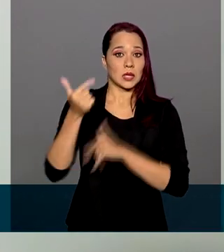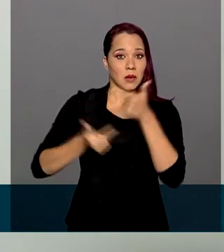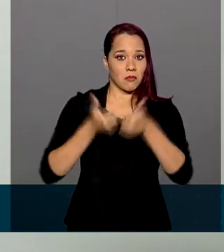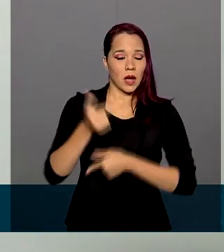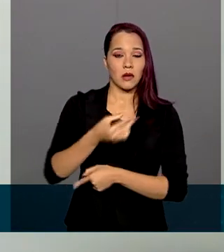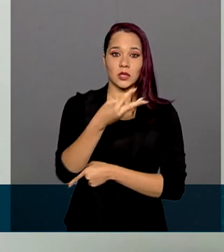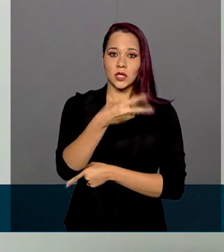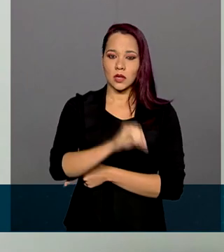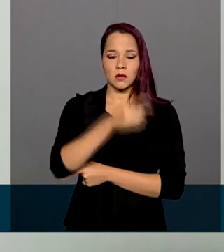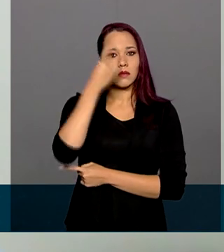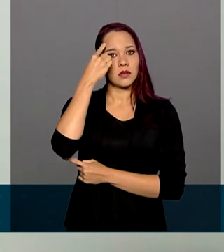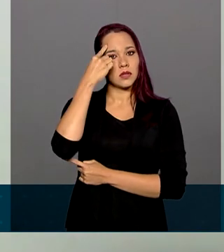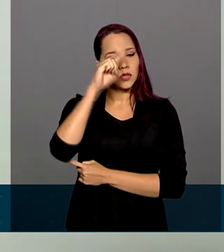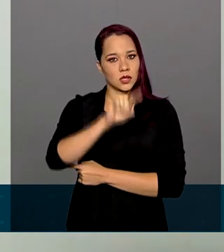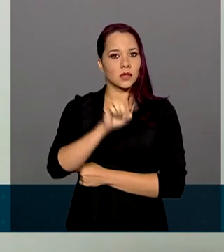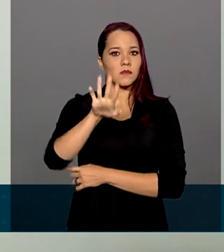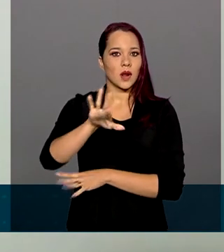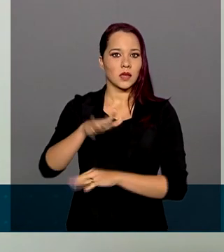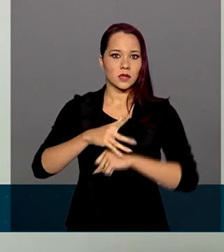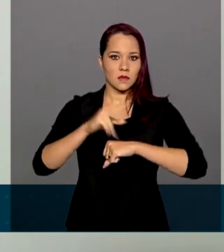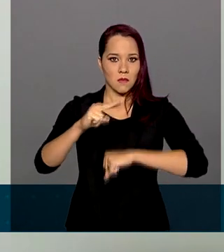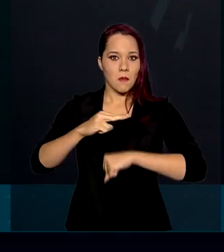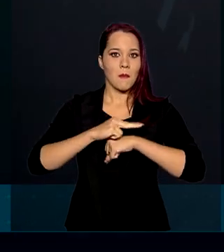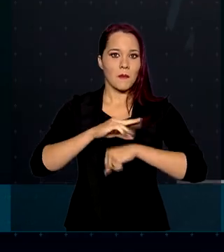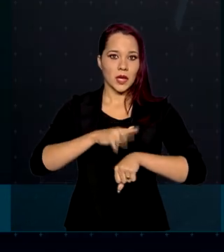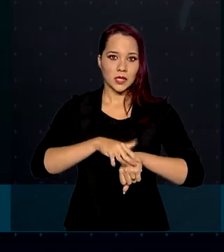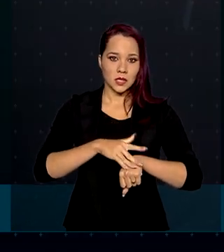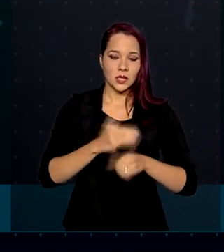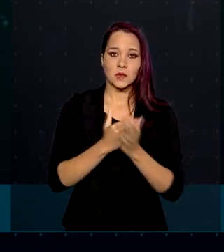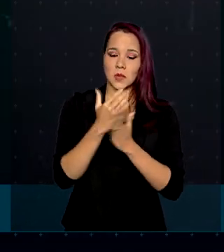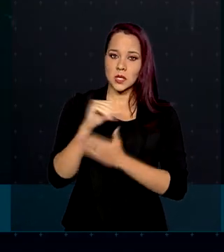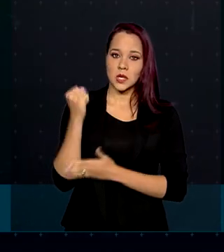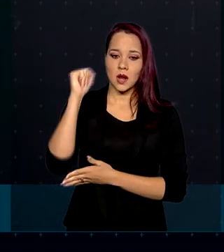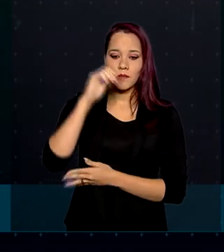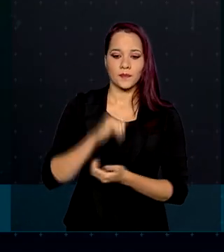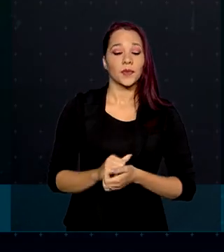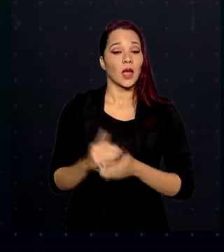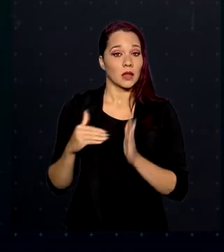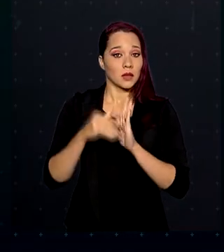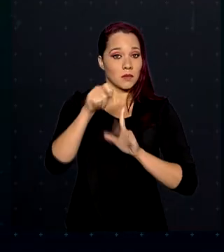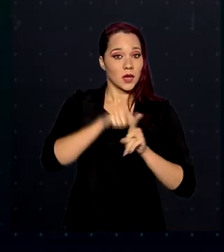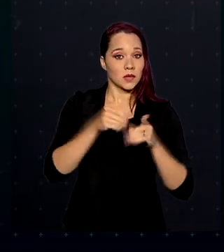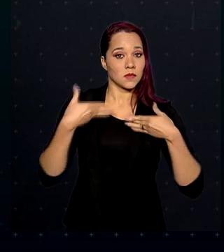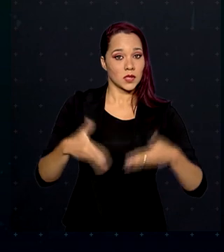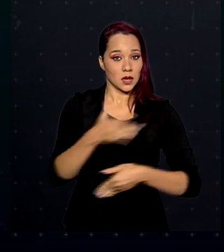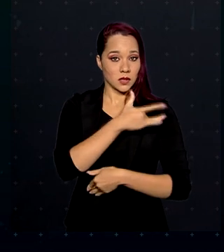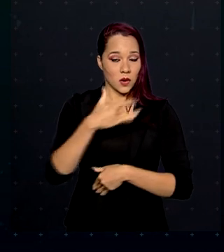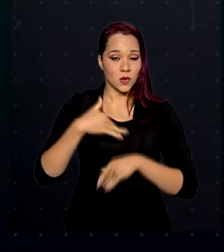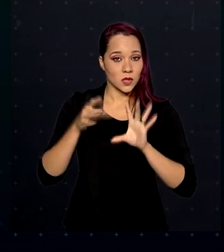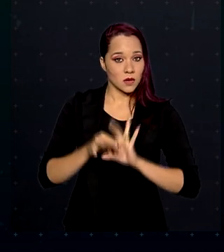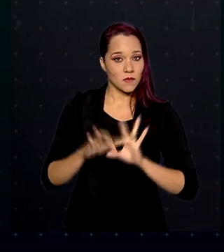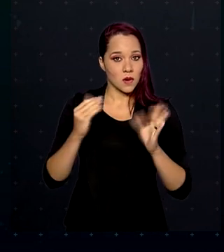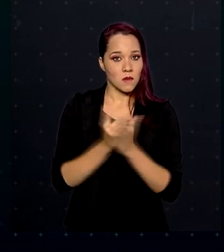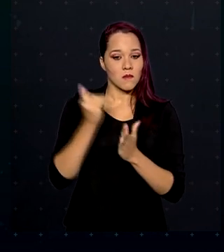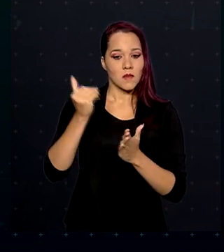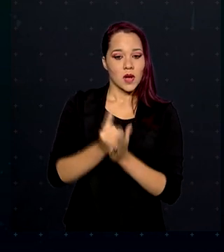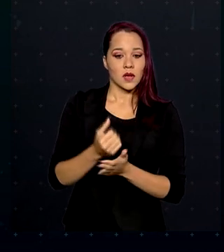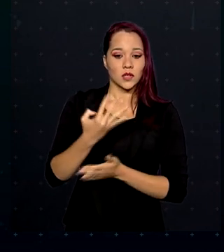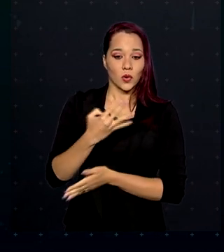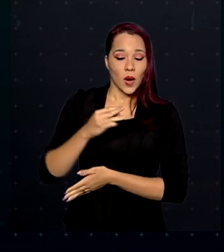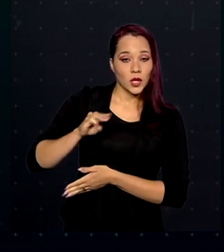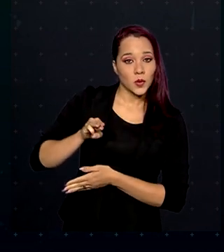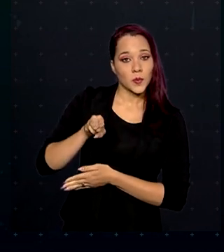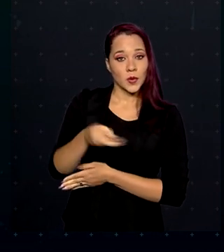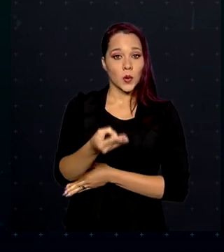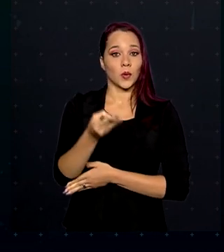30 dias para esses pacientes mais críticos. Até este mês, o Ministério da Saúde liberou mais de 4 milhões